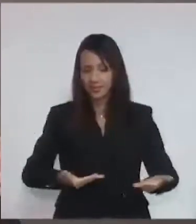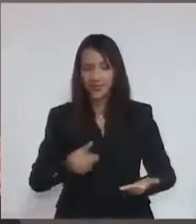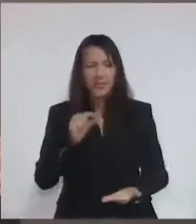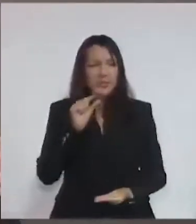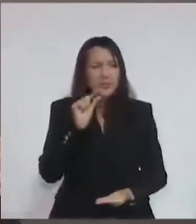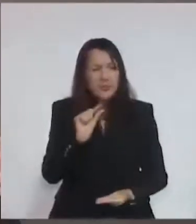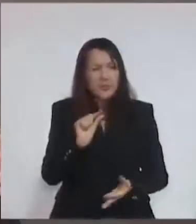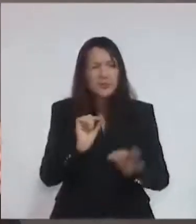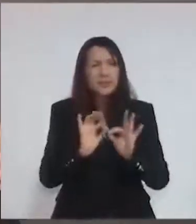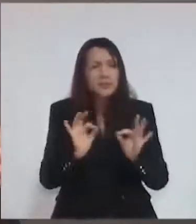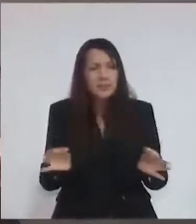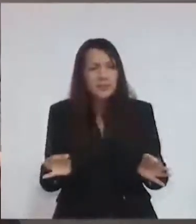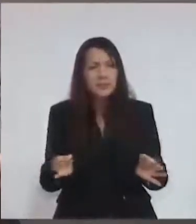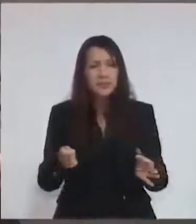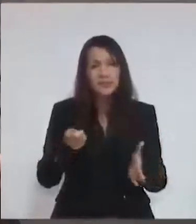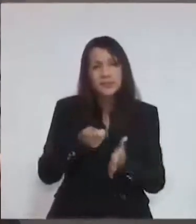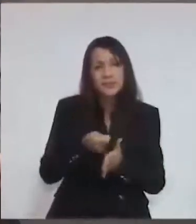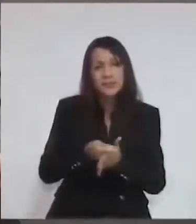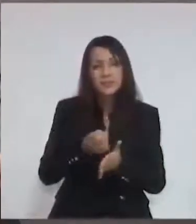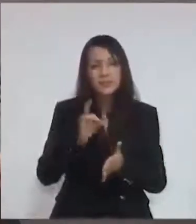Cara, nós estamos cobrando colete.